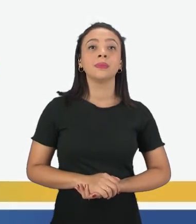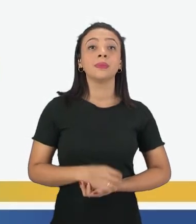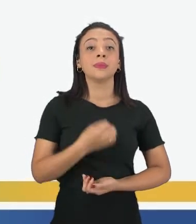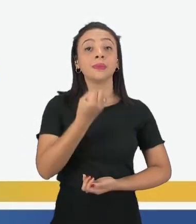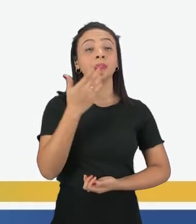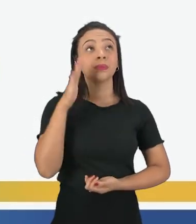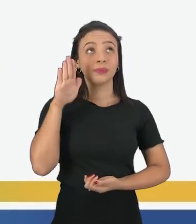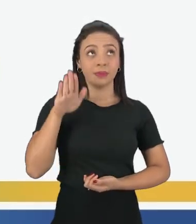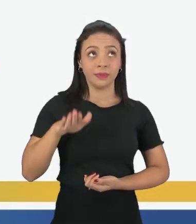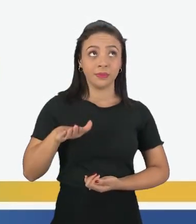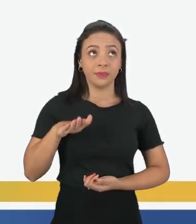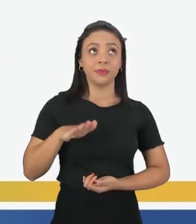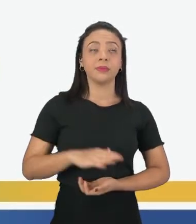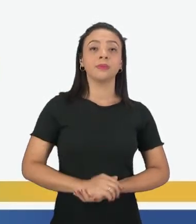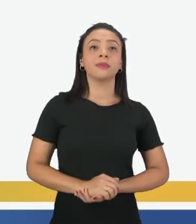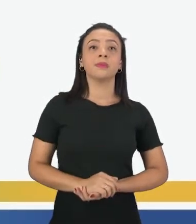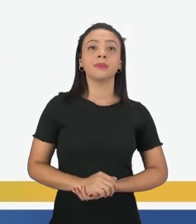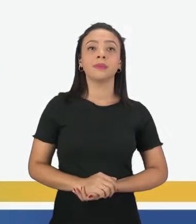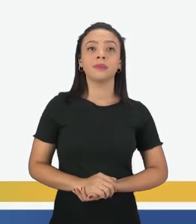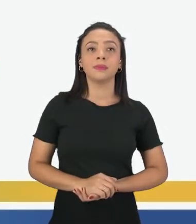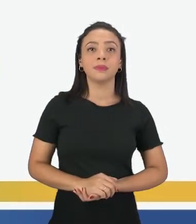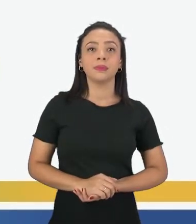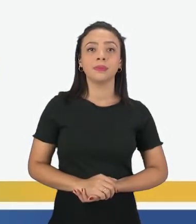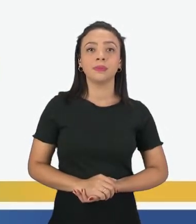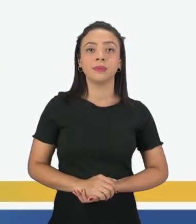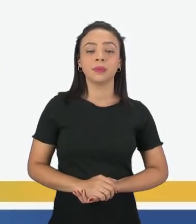Boa tarde Good evening